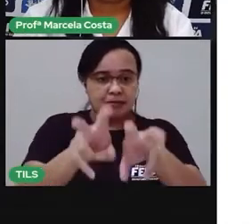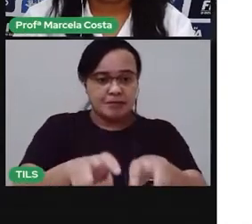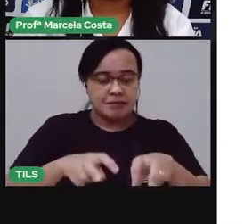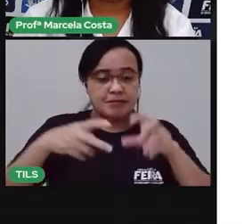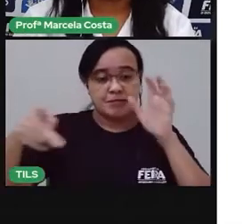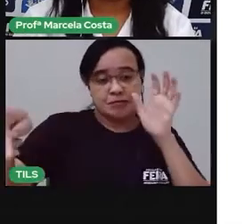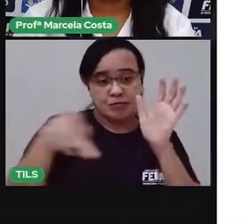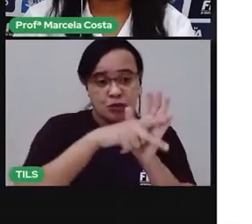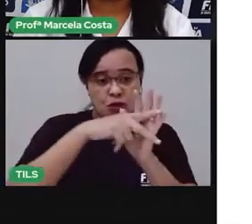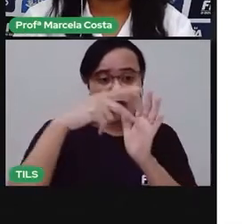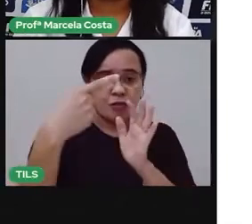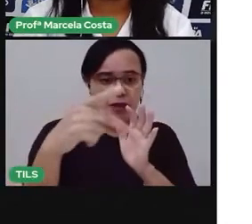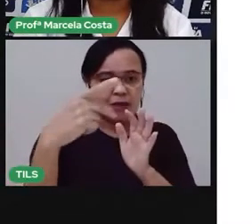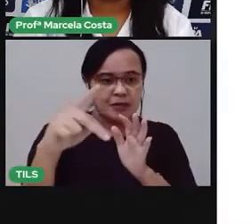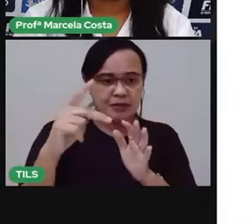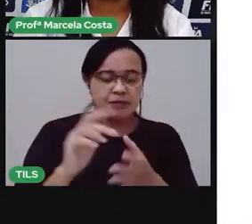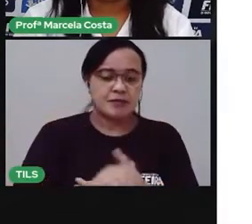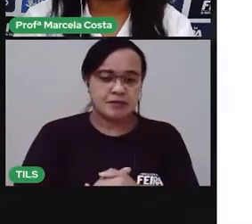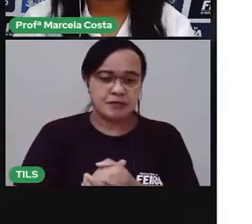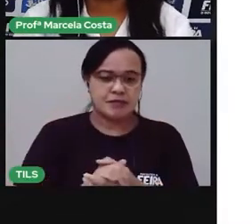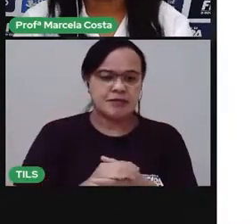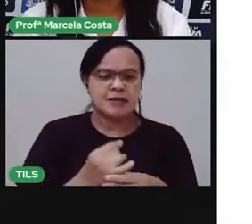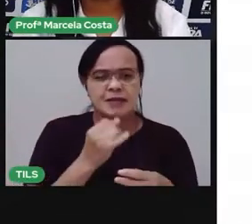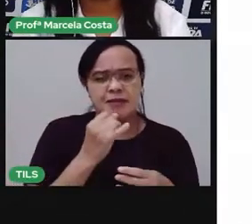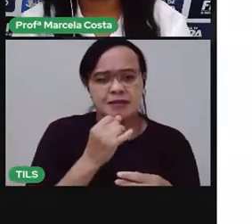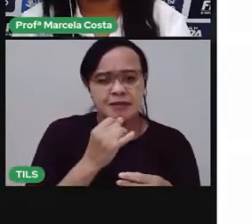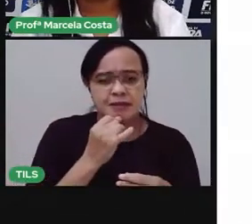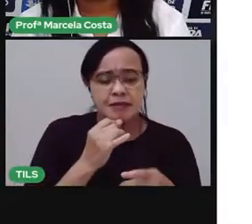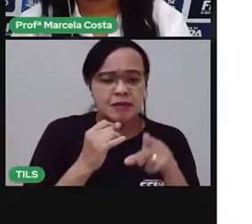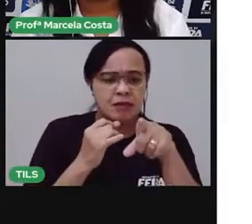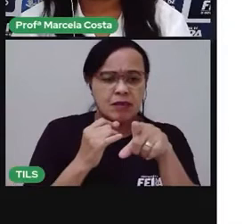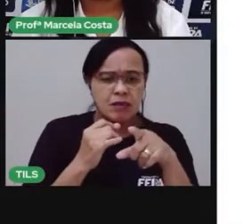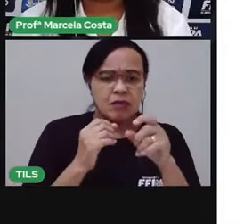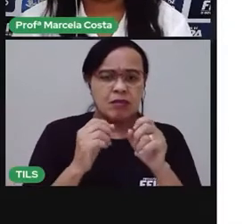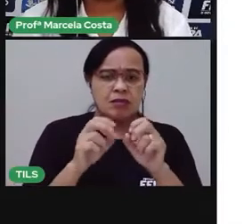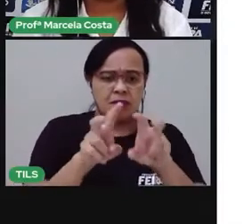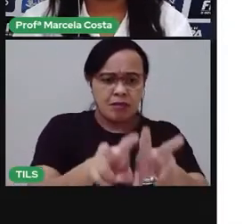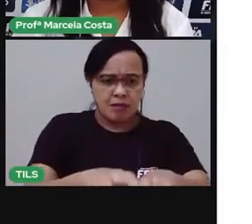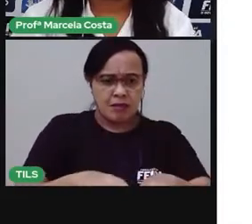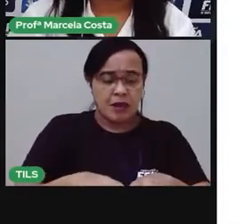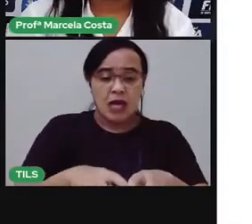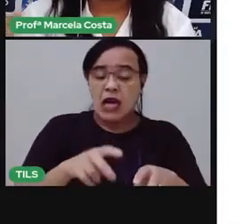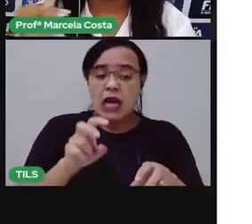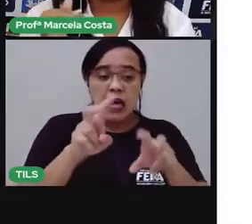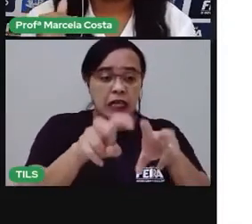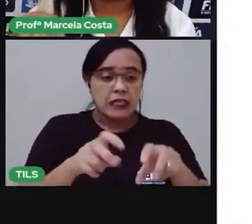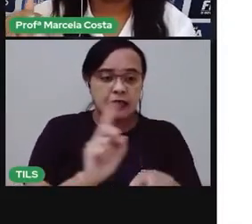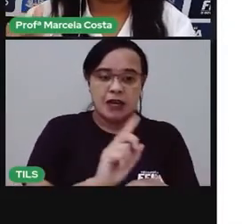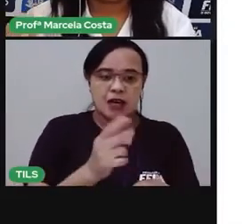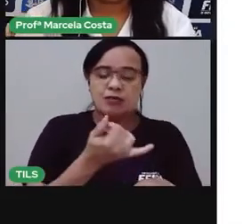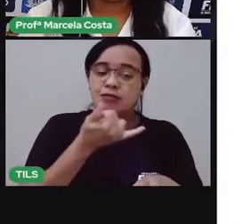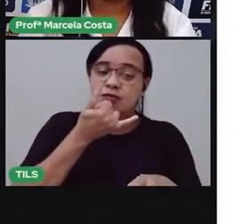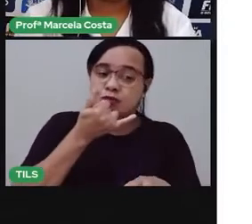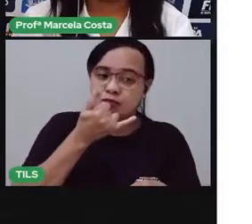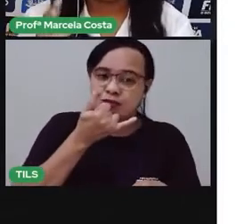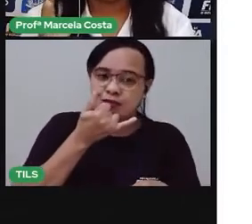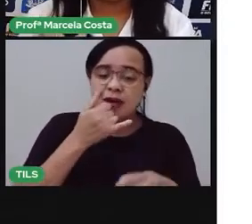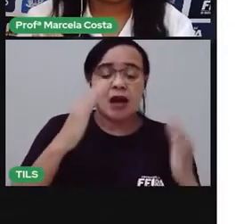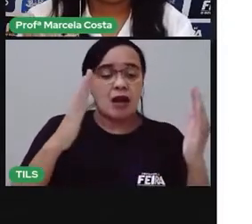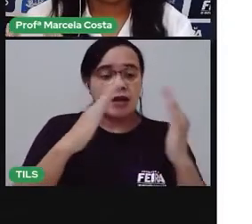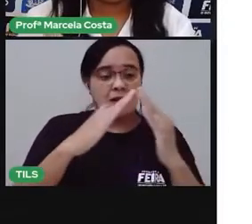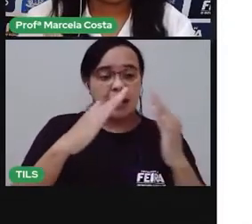As casas urbanas, geralmente, elas são verticais, né? Tem uma construção